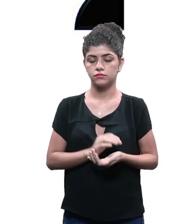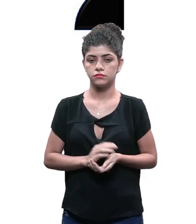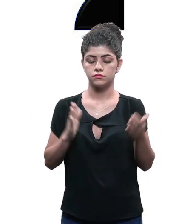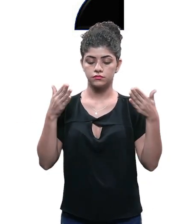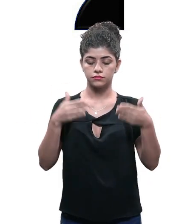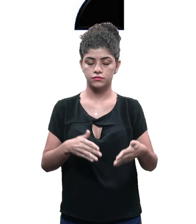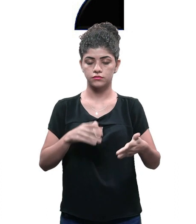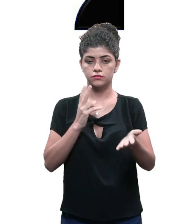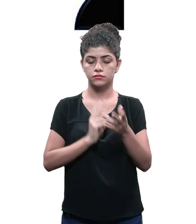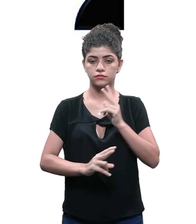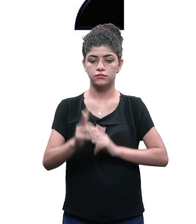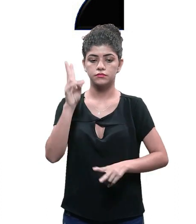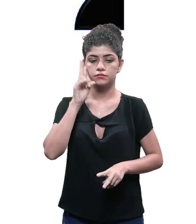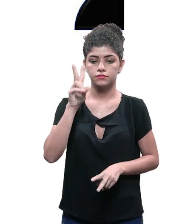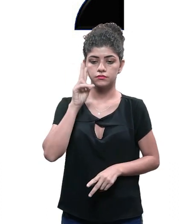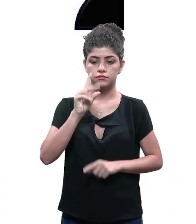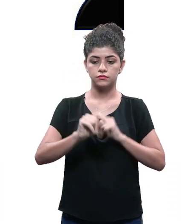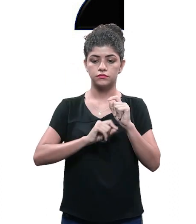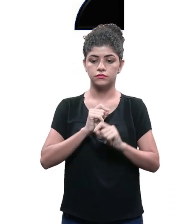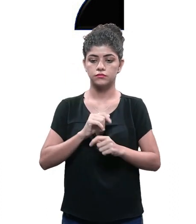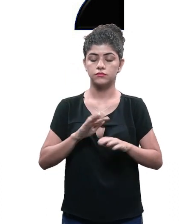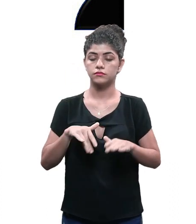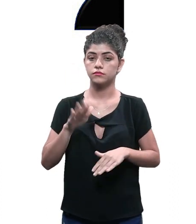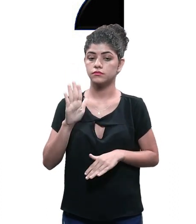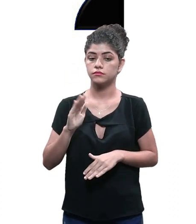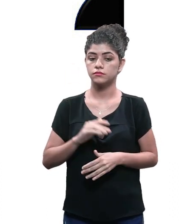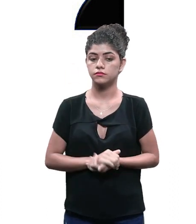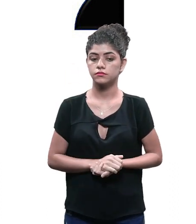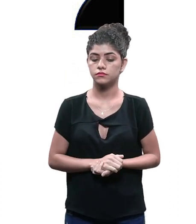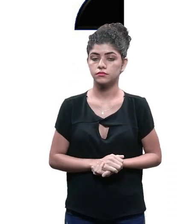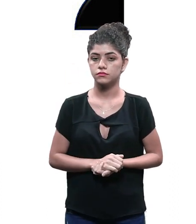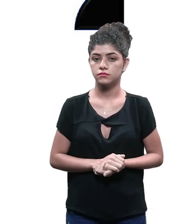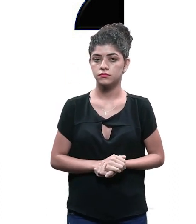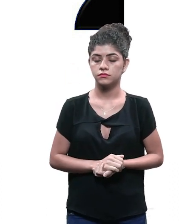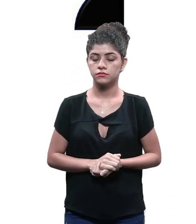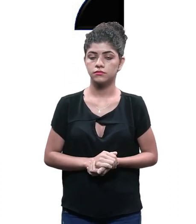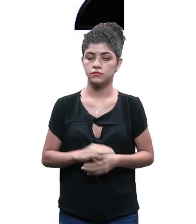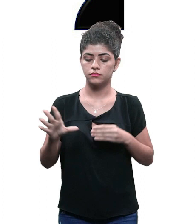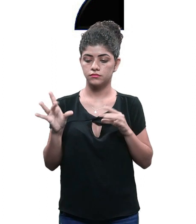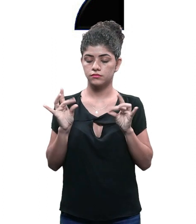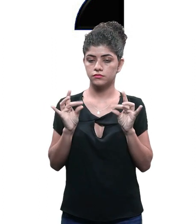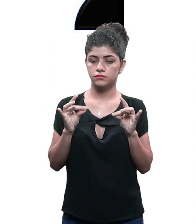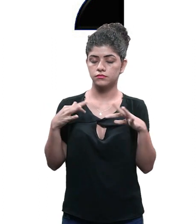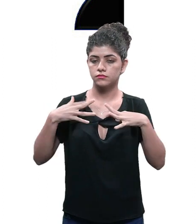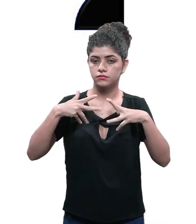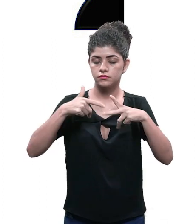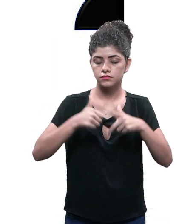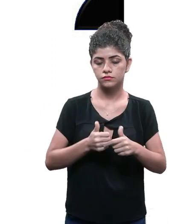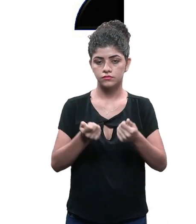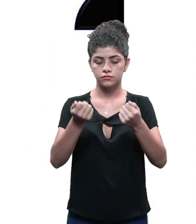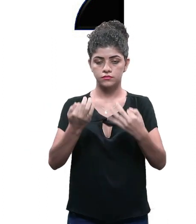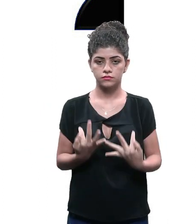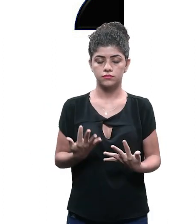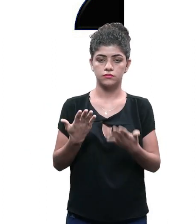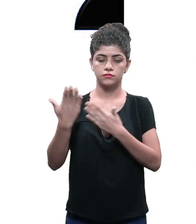direcionado ao meu aglomerante Então lembre-se que meu aglomerante é quem? O cimento Ele que vai colar